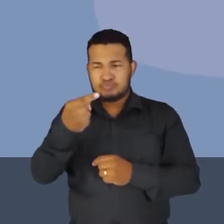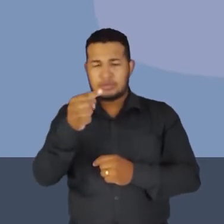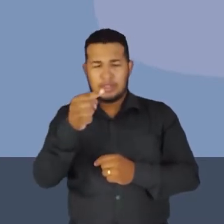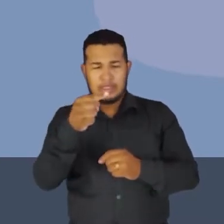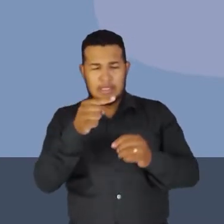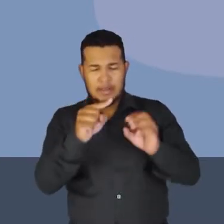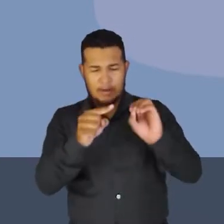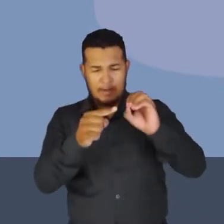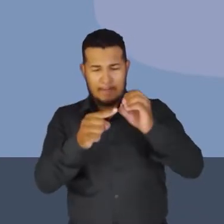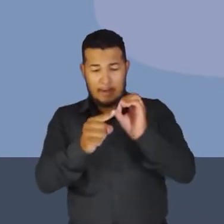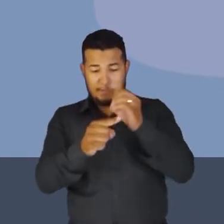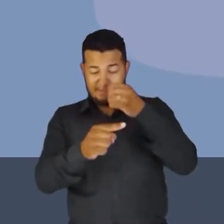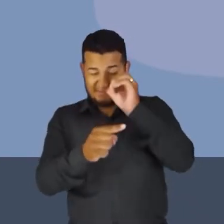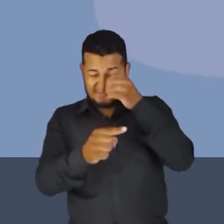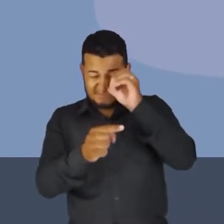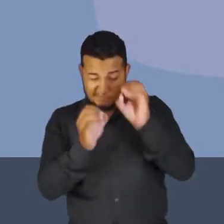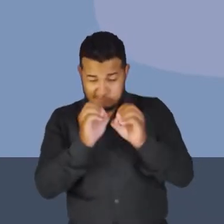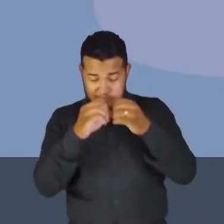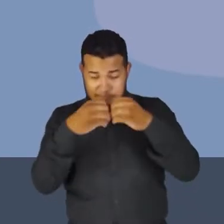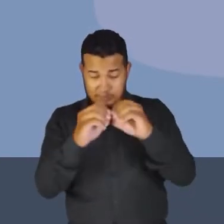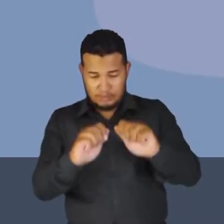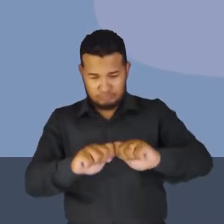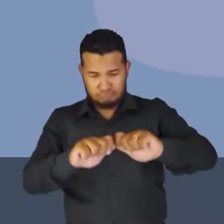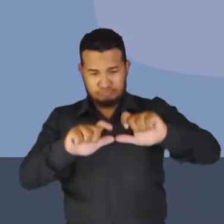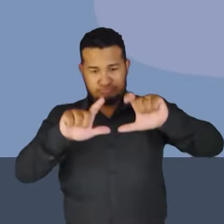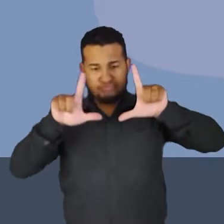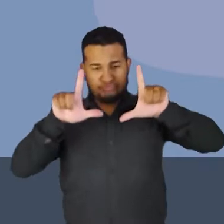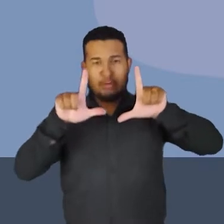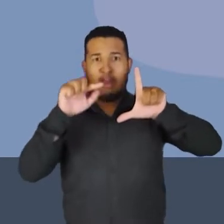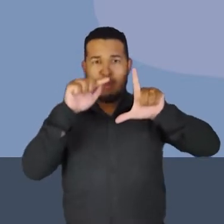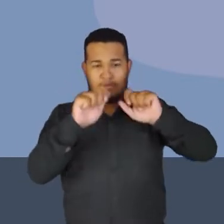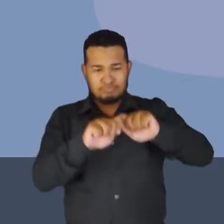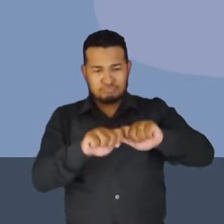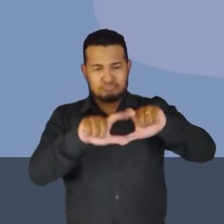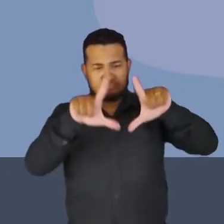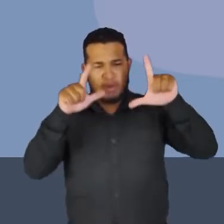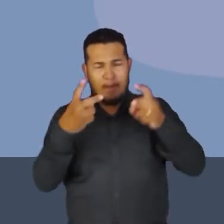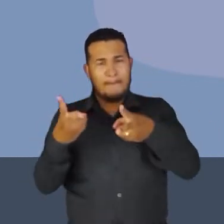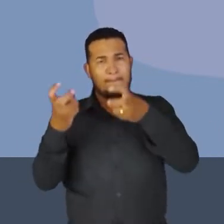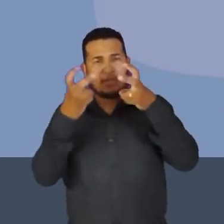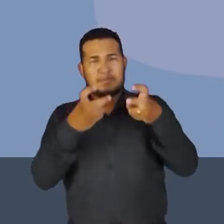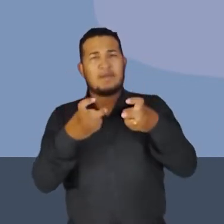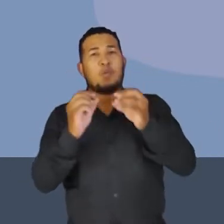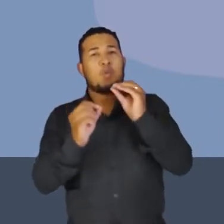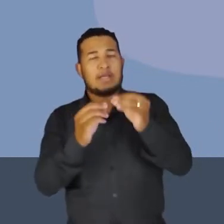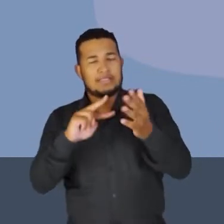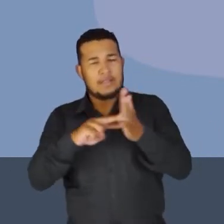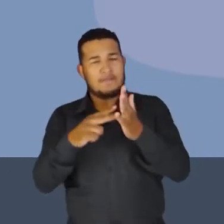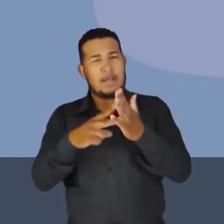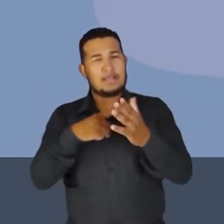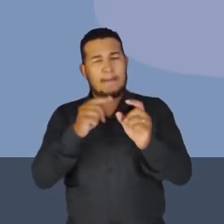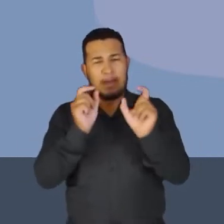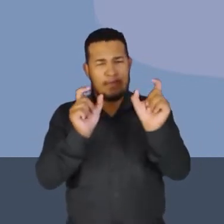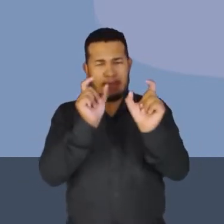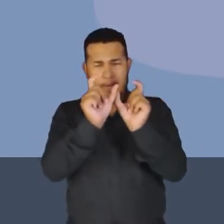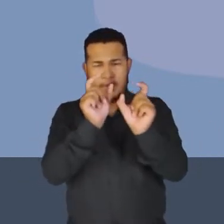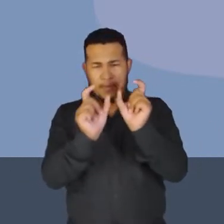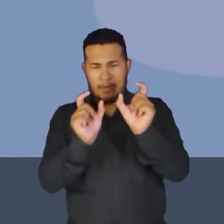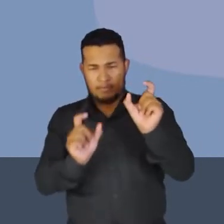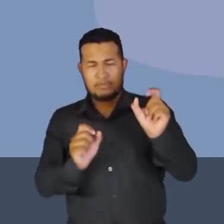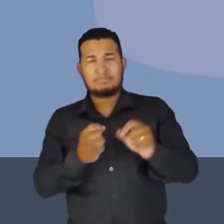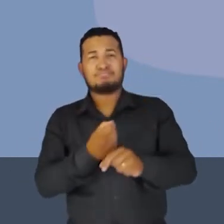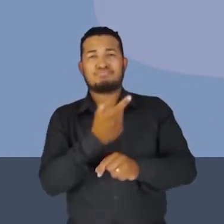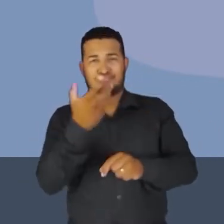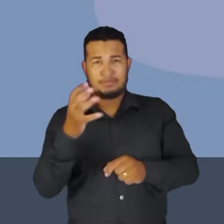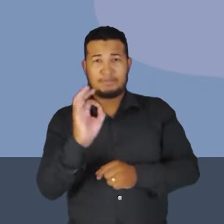estou ampliando ela para você. Este pedacinho ampliado, você consegue perceber que está sendo setorizado, tem vários pedacinhos ali,